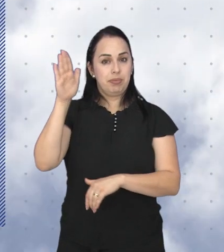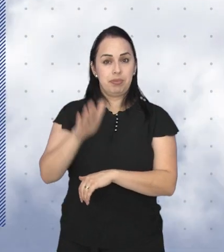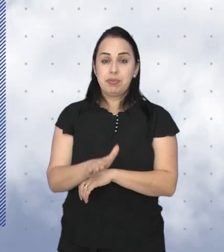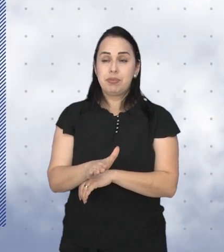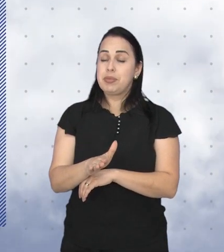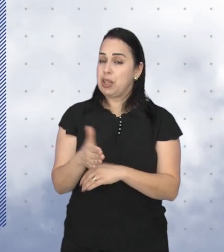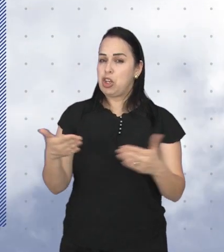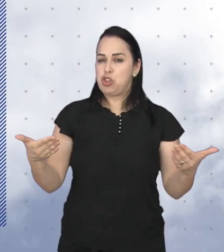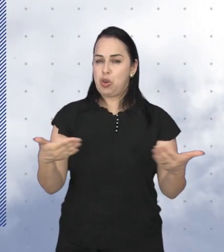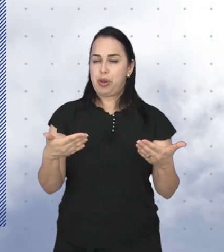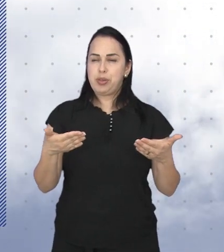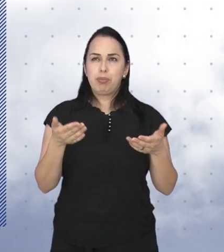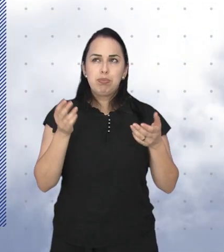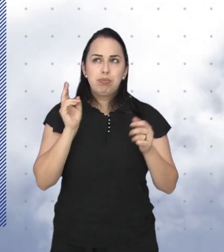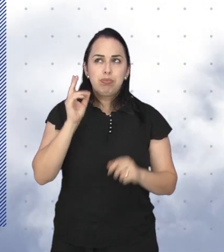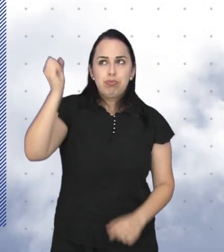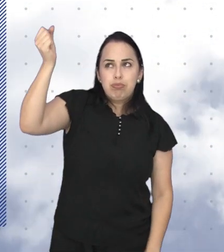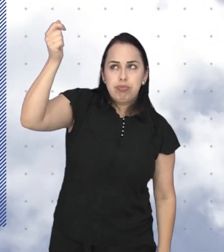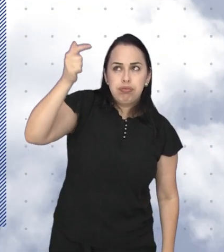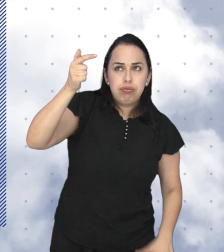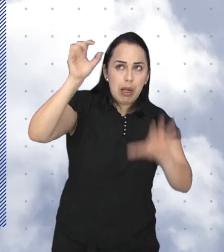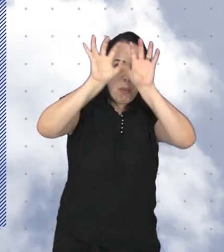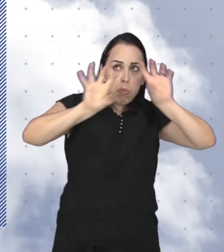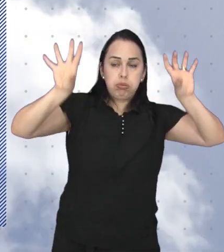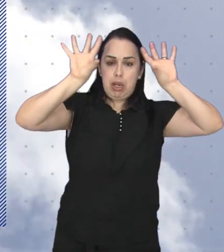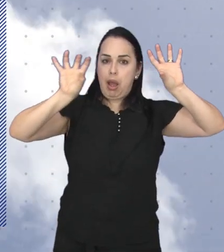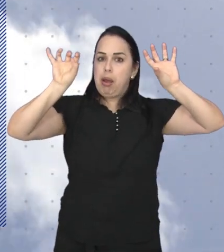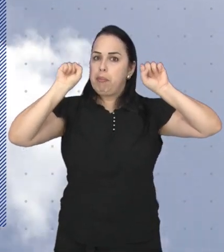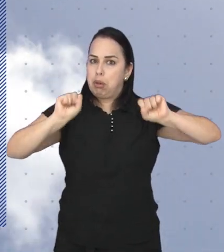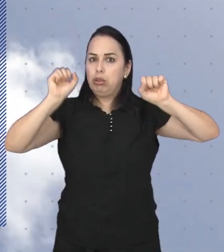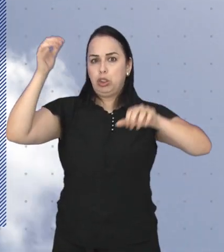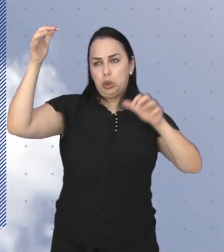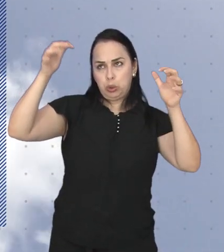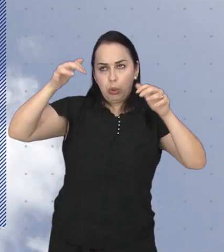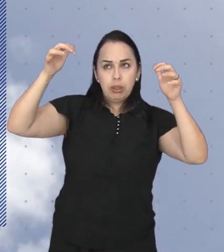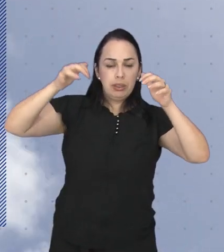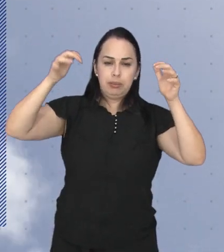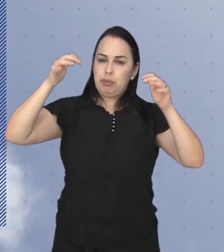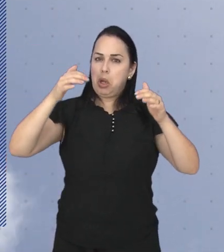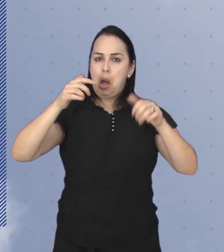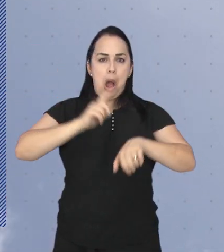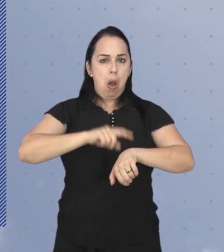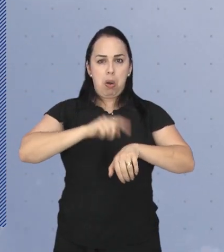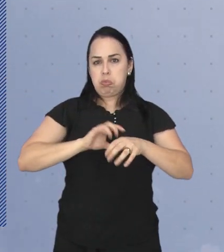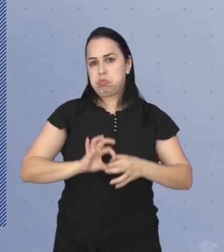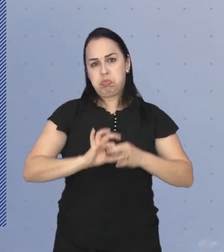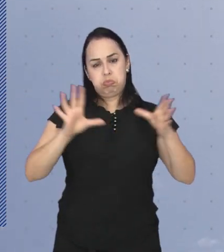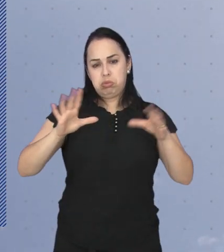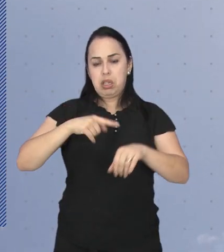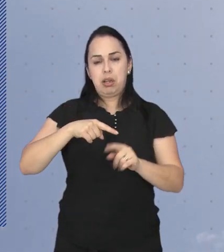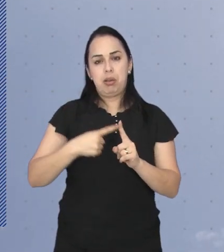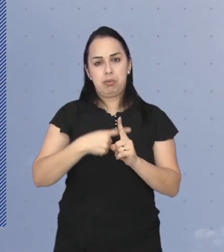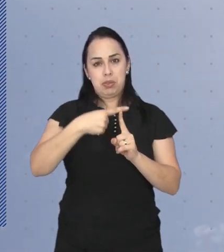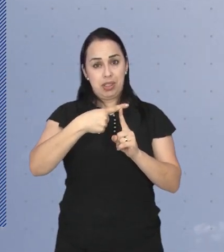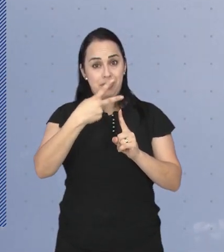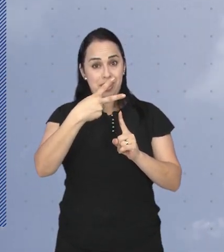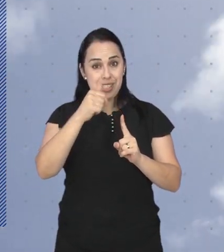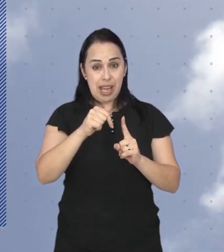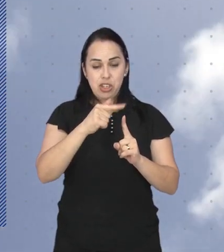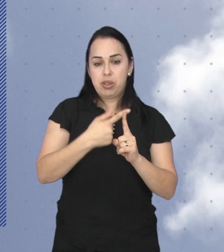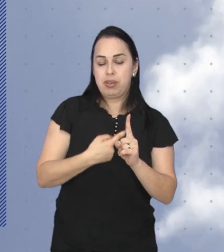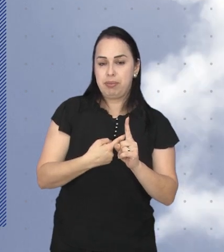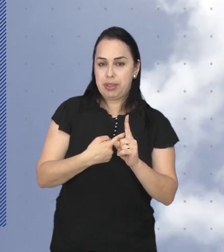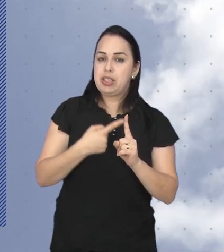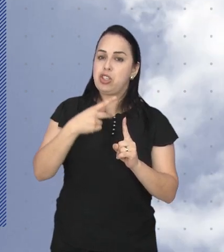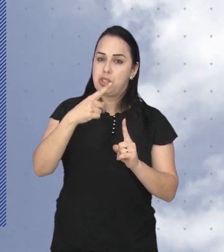A tarde desta segunda-feira permanece com sol entre nuvens e pode ter pancadas de chuva a qualquer momento. A máxima é de